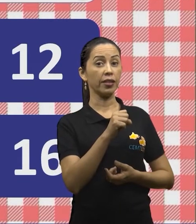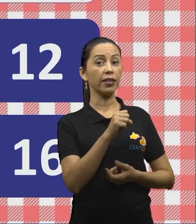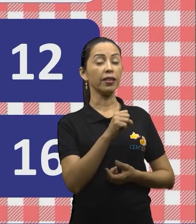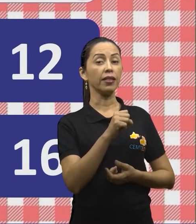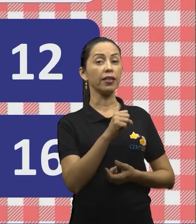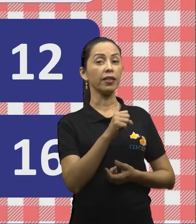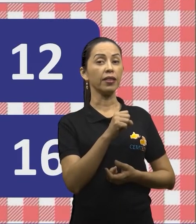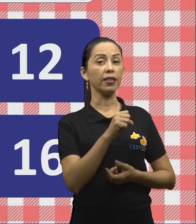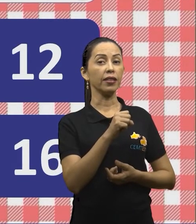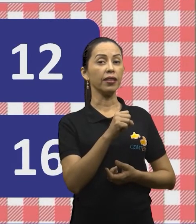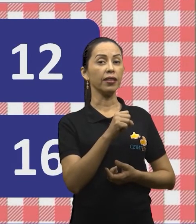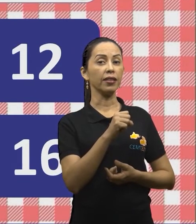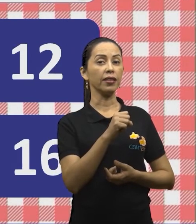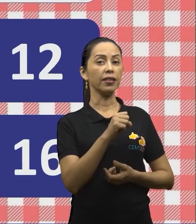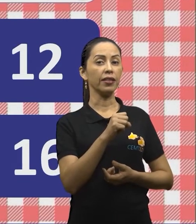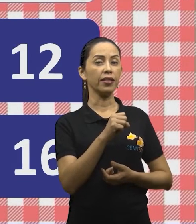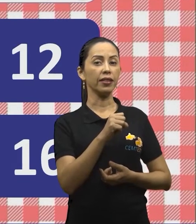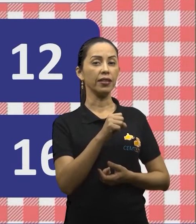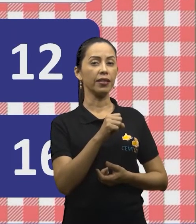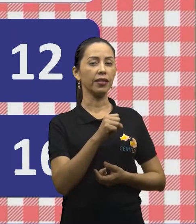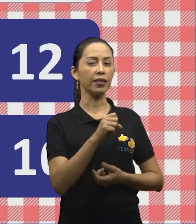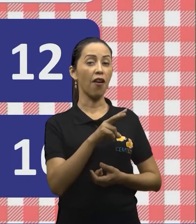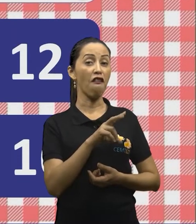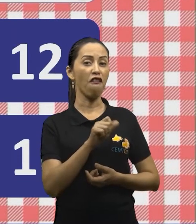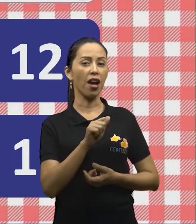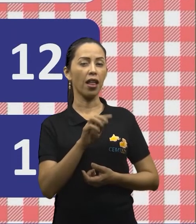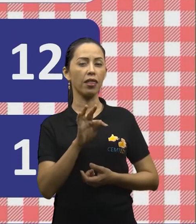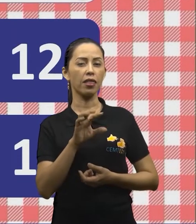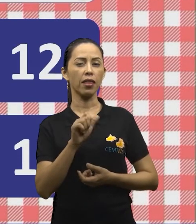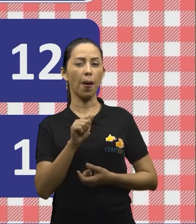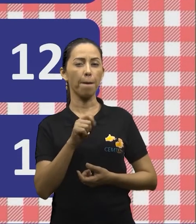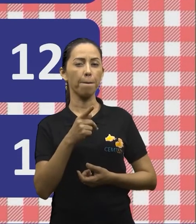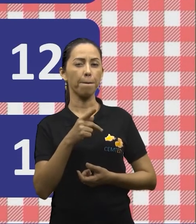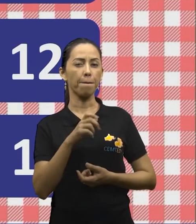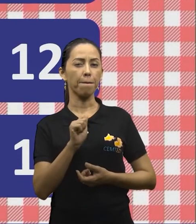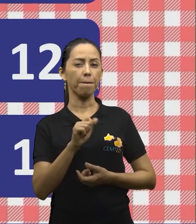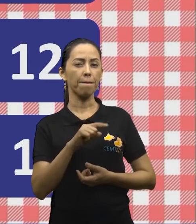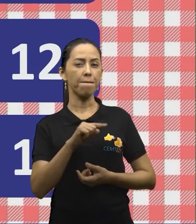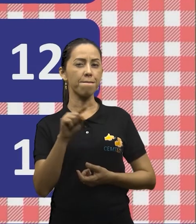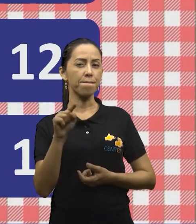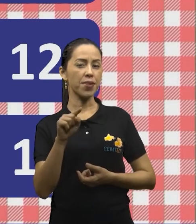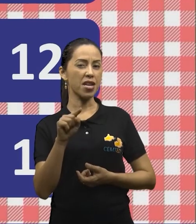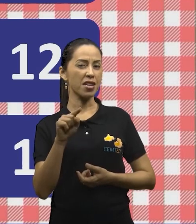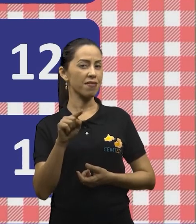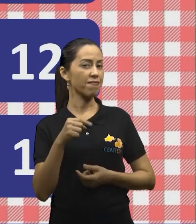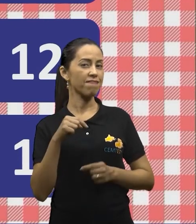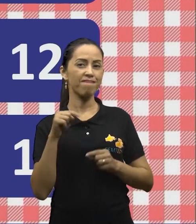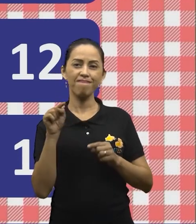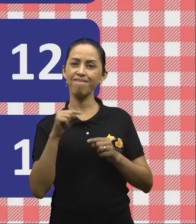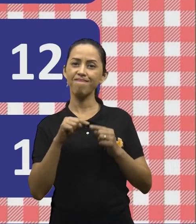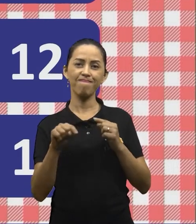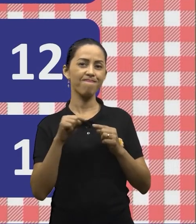Vatapá e fruta rica em carboidratos não é o par. Então, sou eu agora.